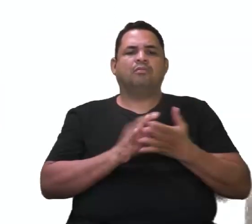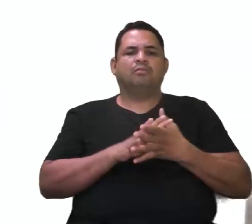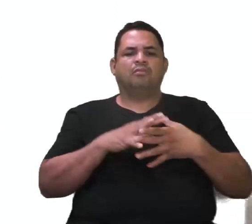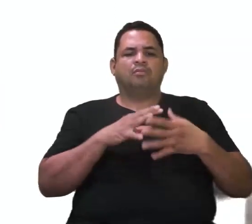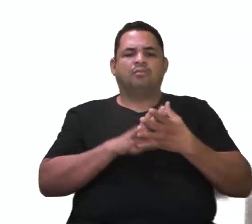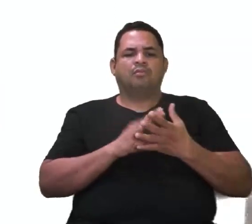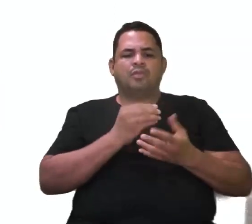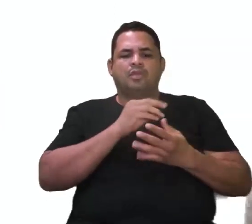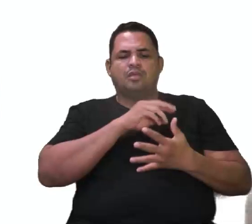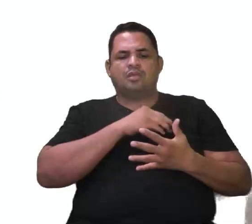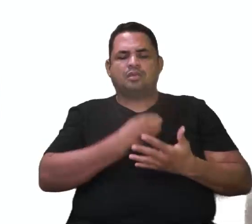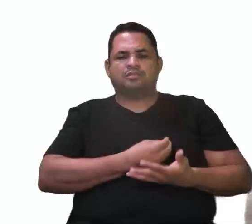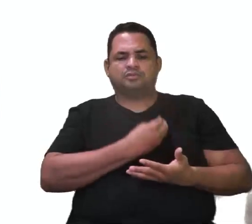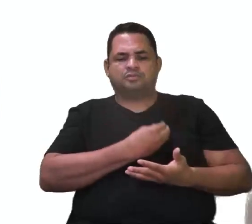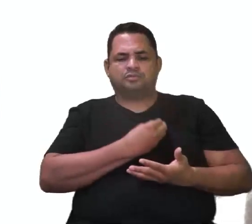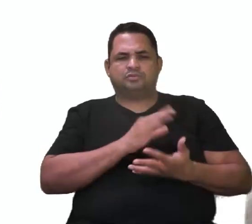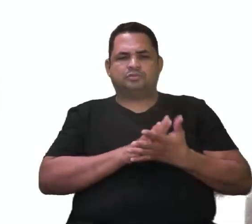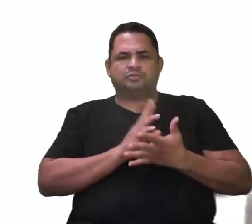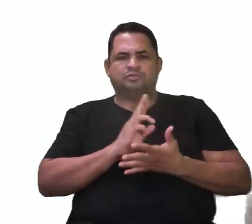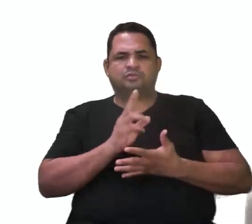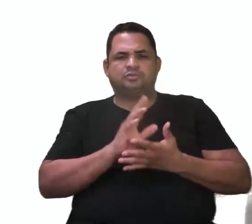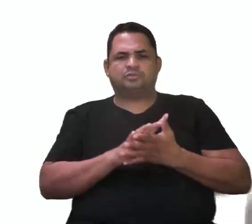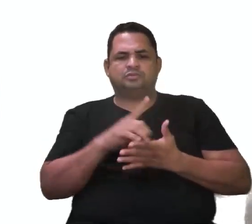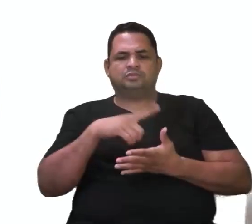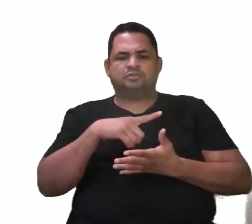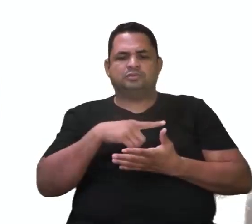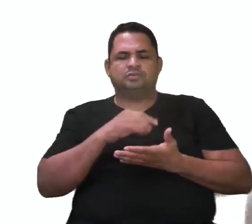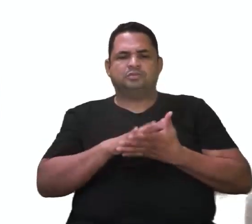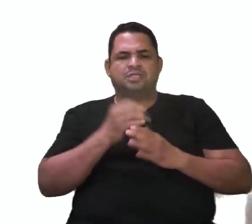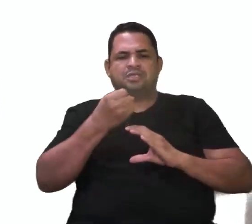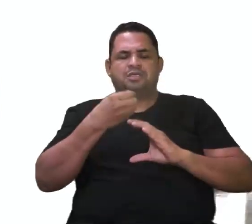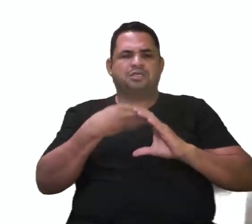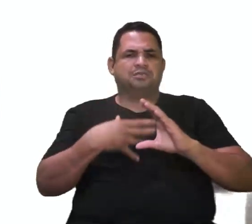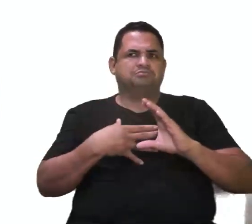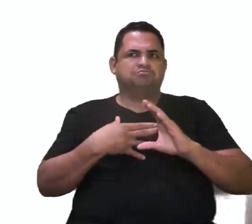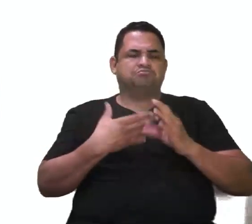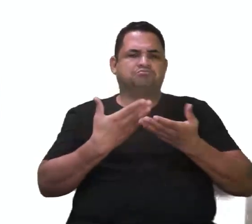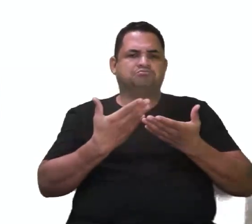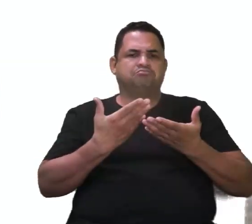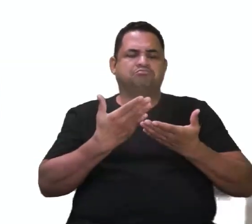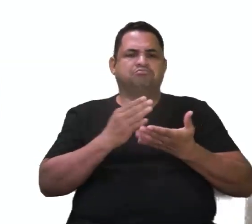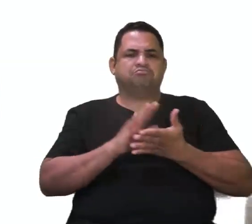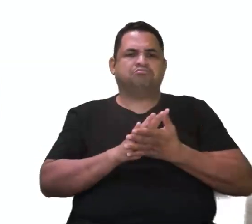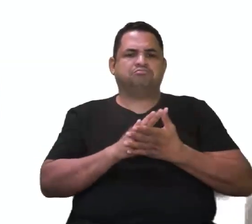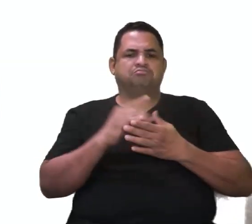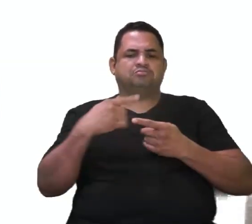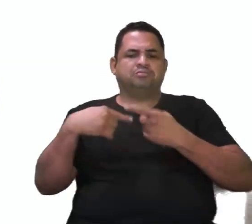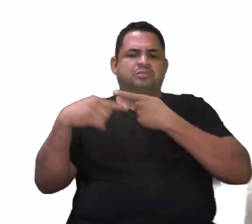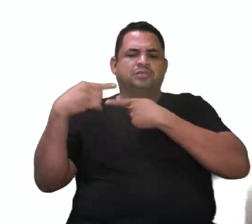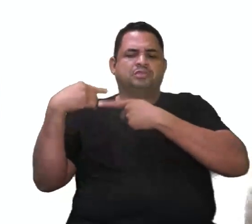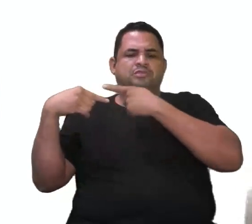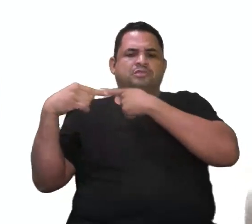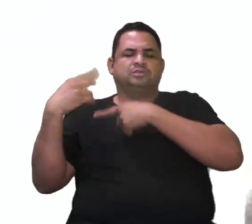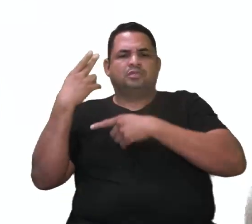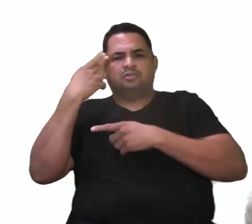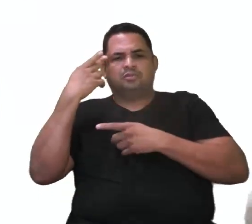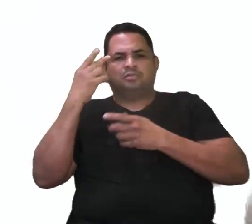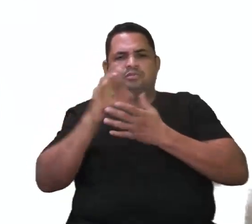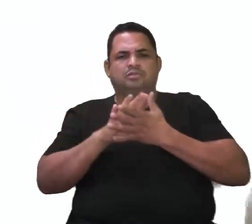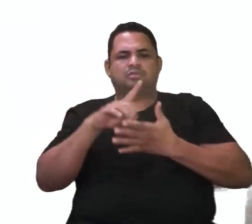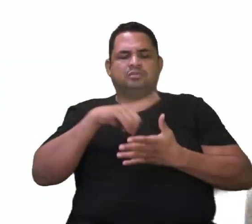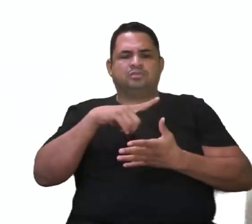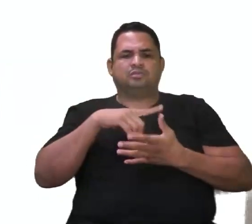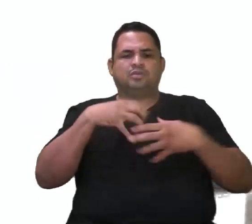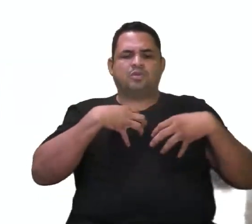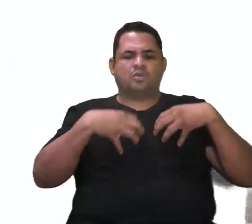organismos que mantêm esses órgãos que hoje não têm funcionalidade, tiveram um ancestral comum. Então, eles têm órgãos